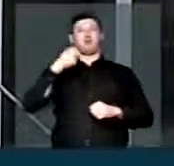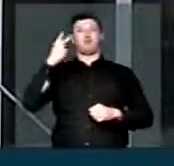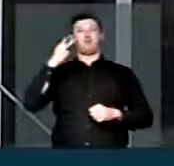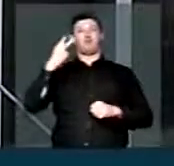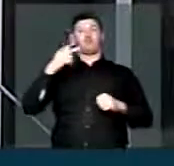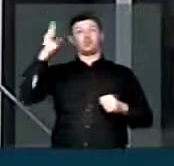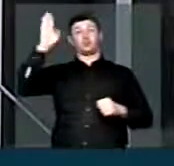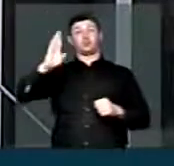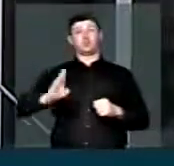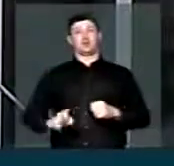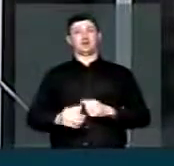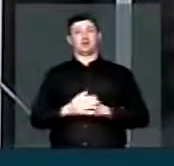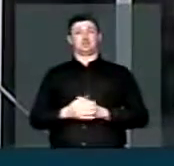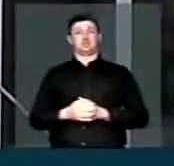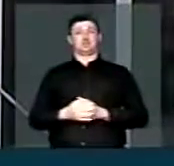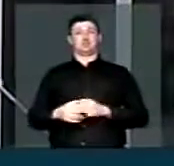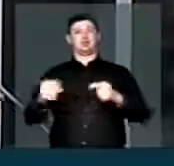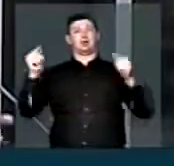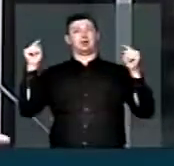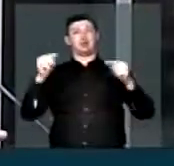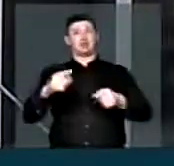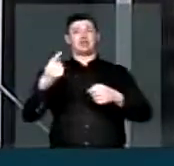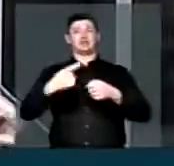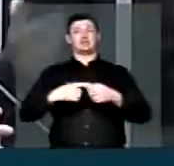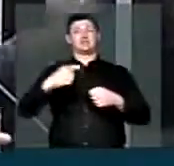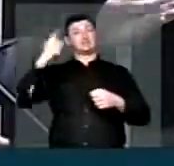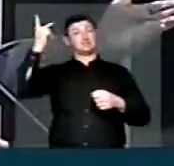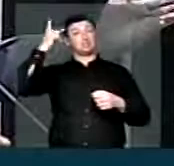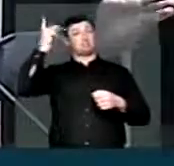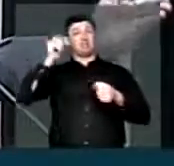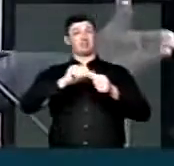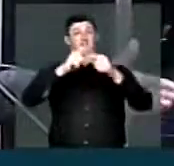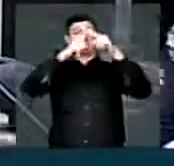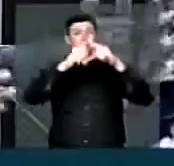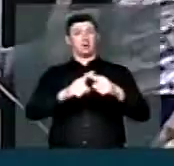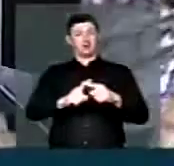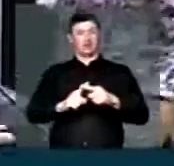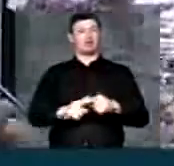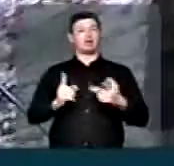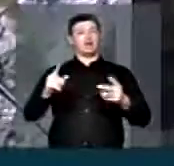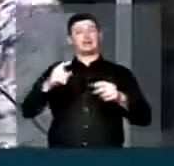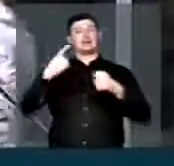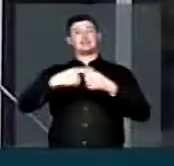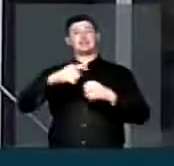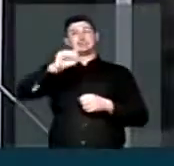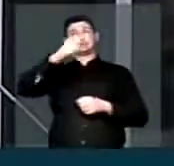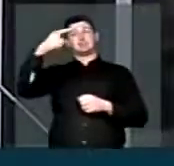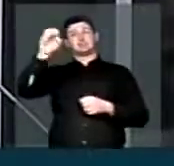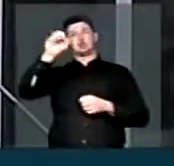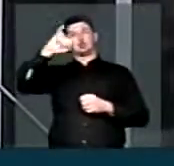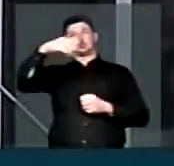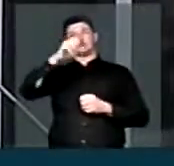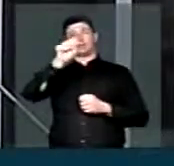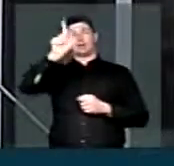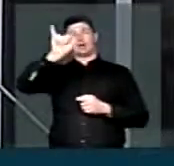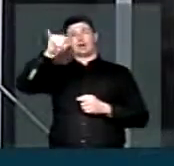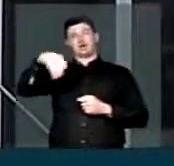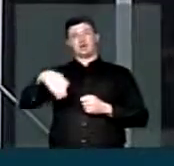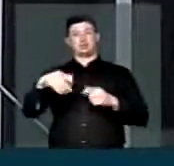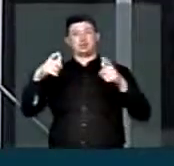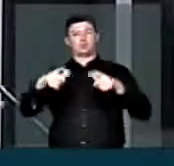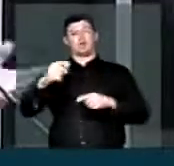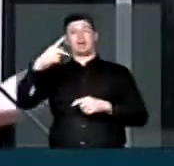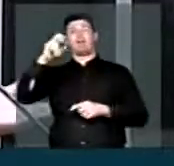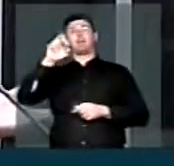branco do Brasil, lá na cidade de São Paulo. É do município de São Joaquim, da localidade chamada